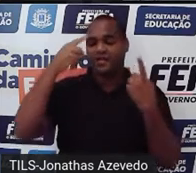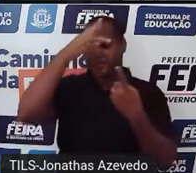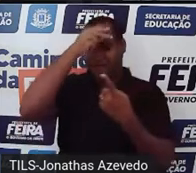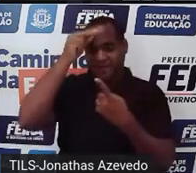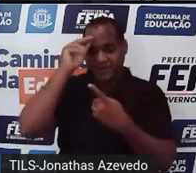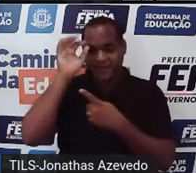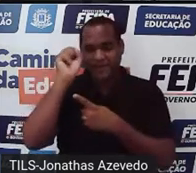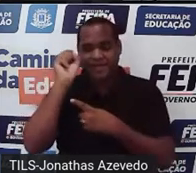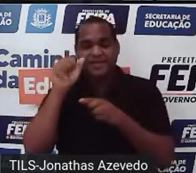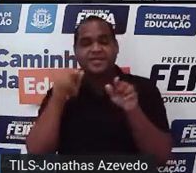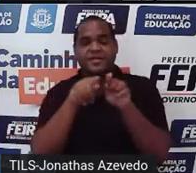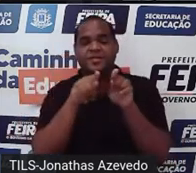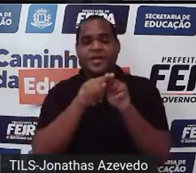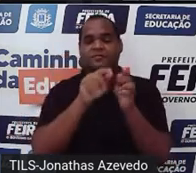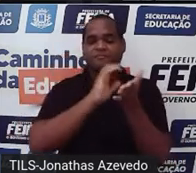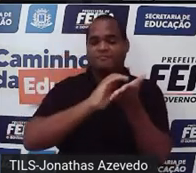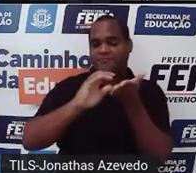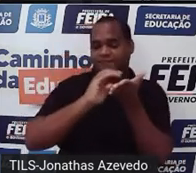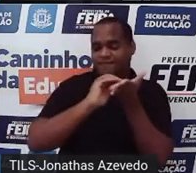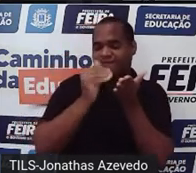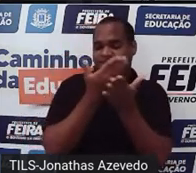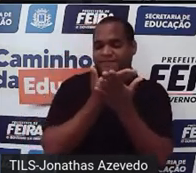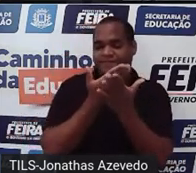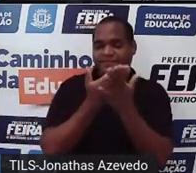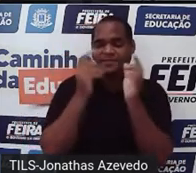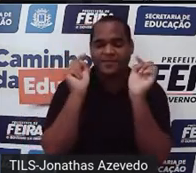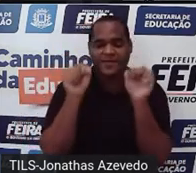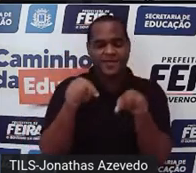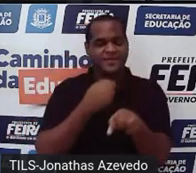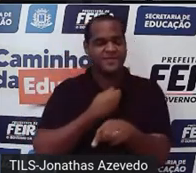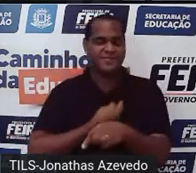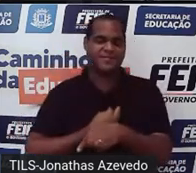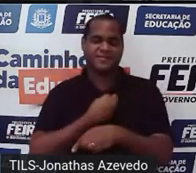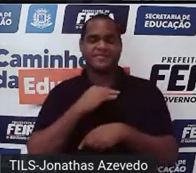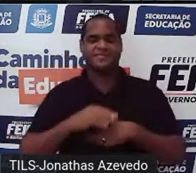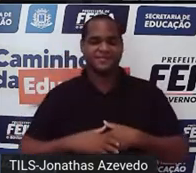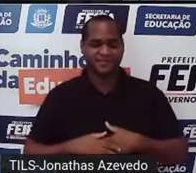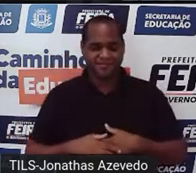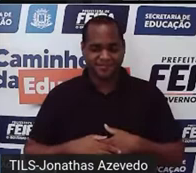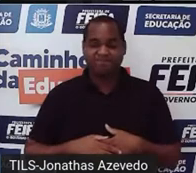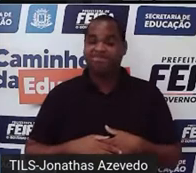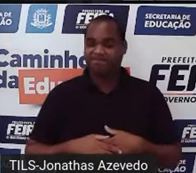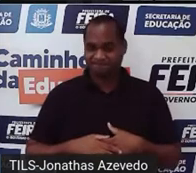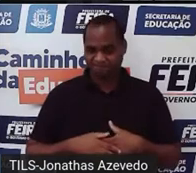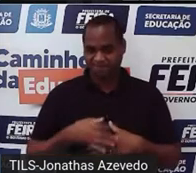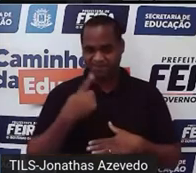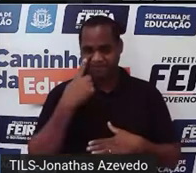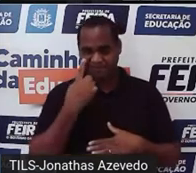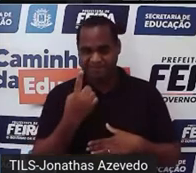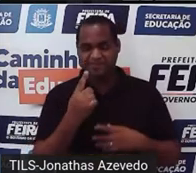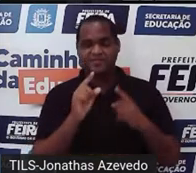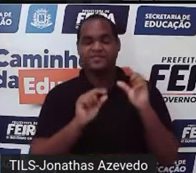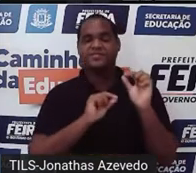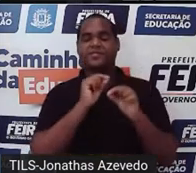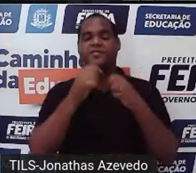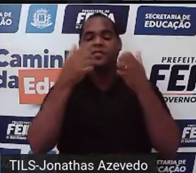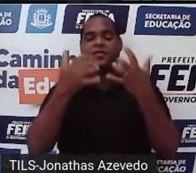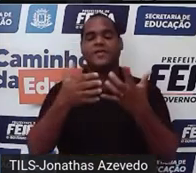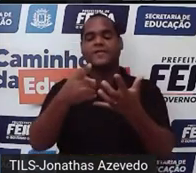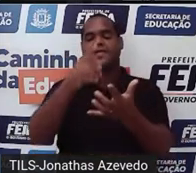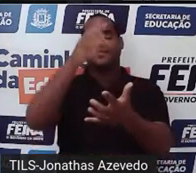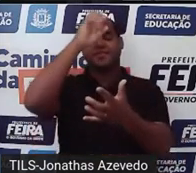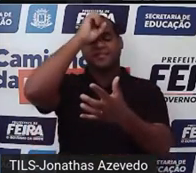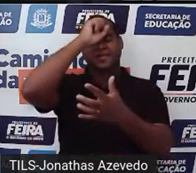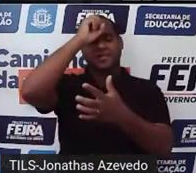própria Secretaria de Educação aqui da nossa cidade, tá bom? O que é que nós vamos aprender